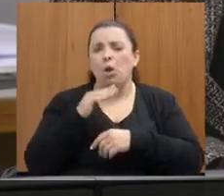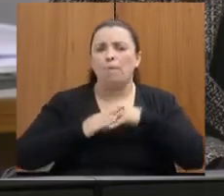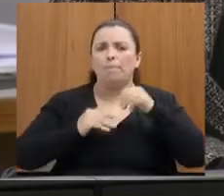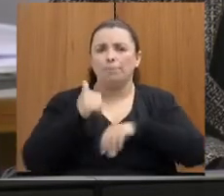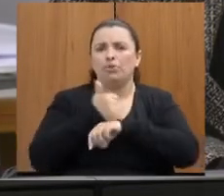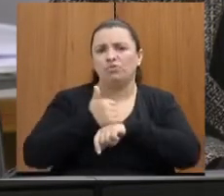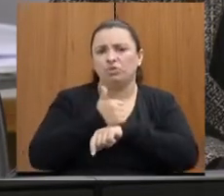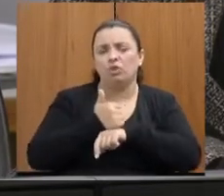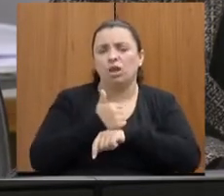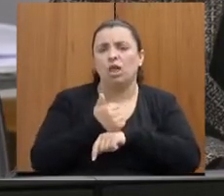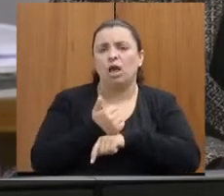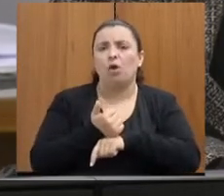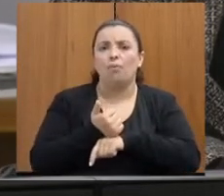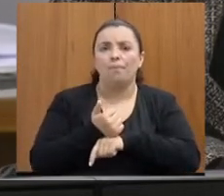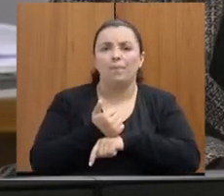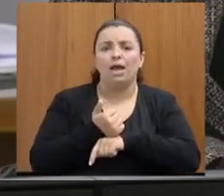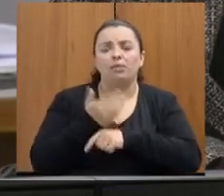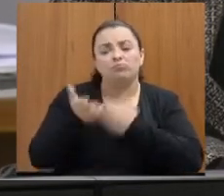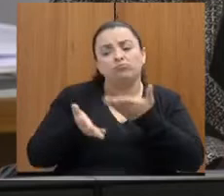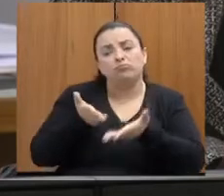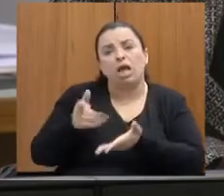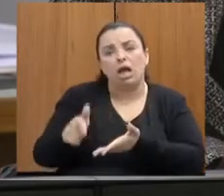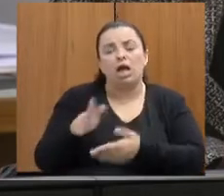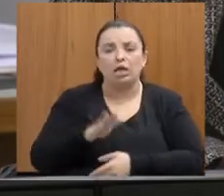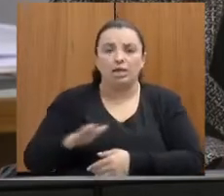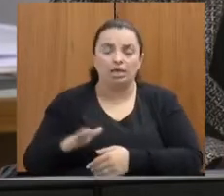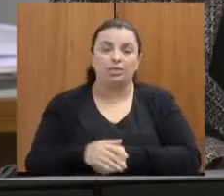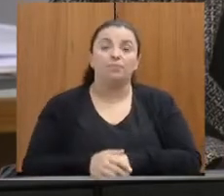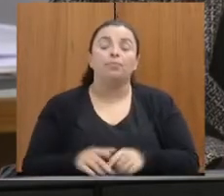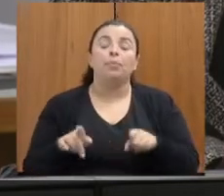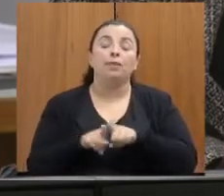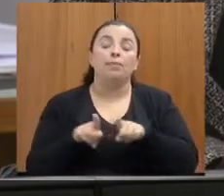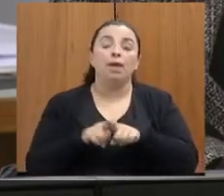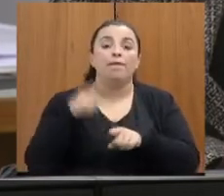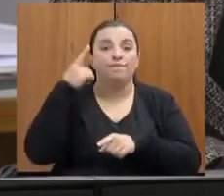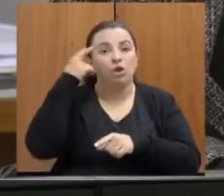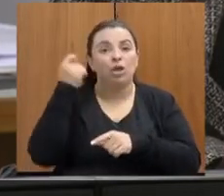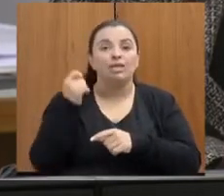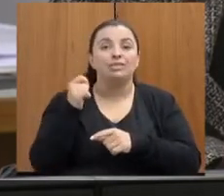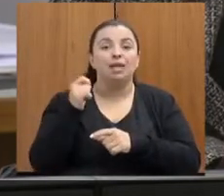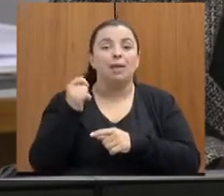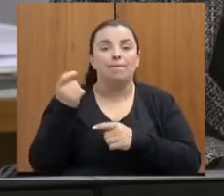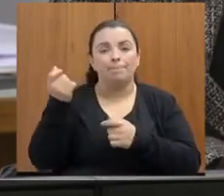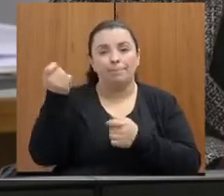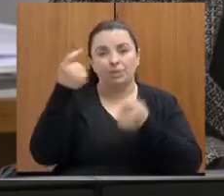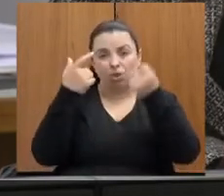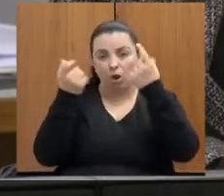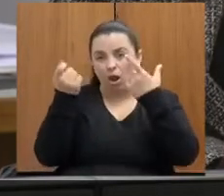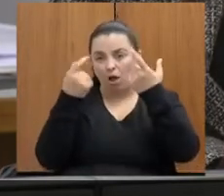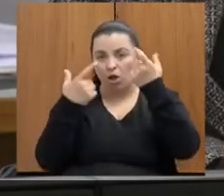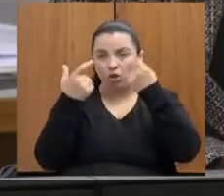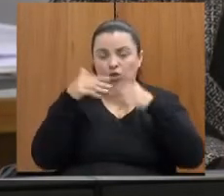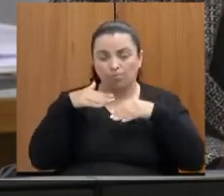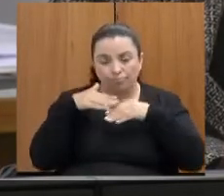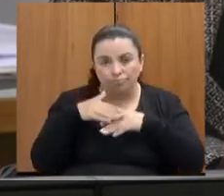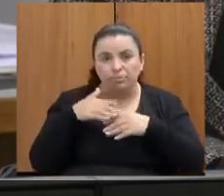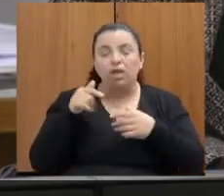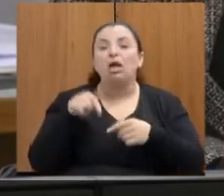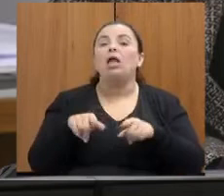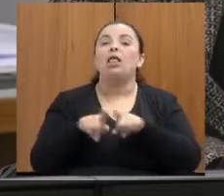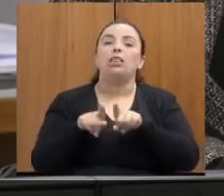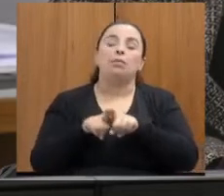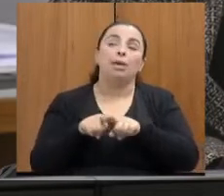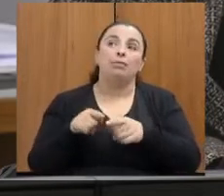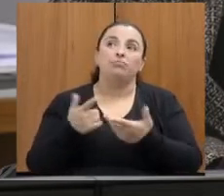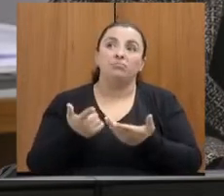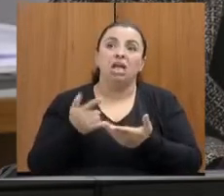No caso também, quando é violência psicológica, também a gente opta por fazer também, apesar de a saber que não tem necessidade de ter essa prova, mas eu acho que é uma coisa